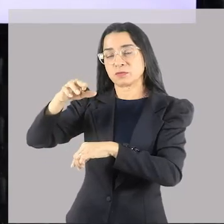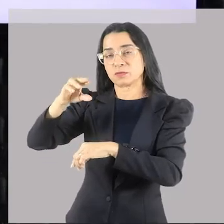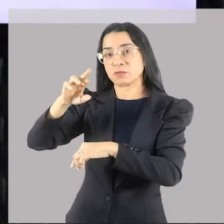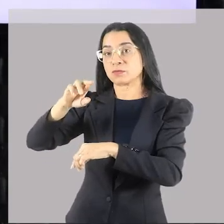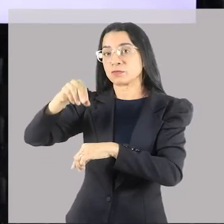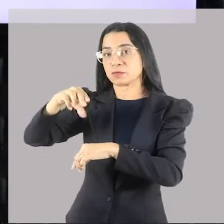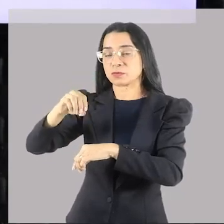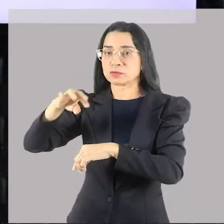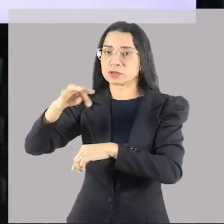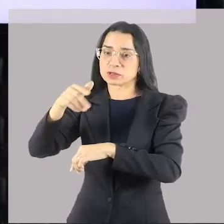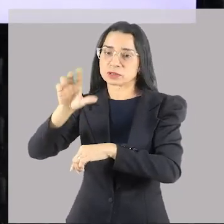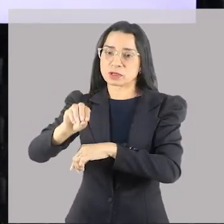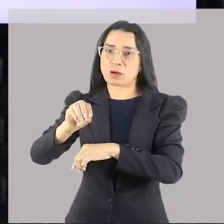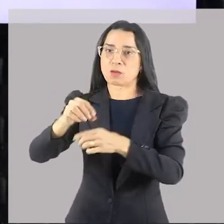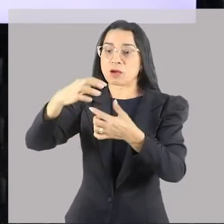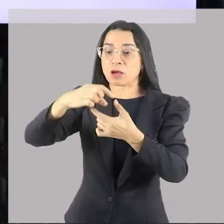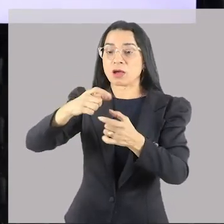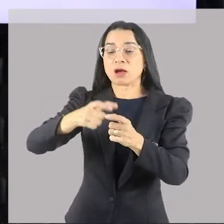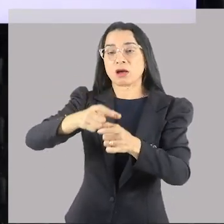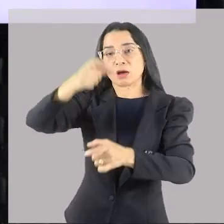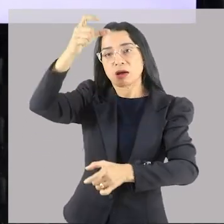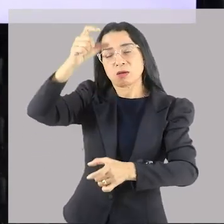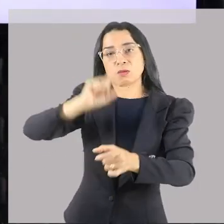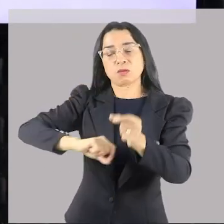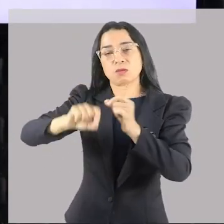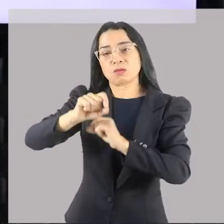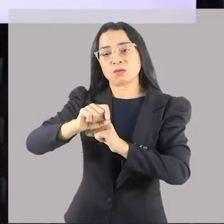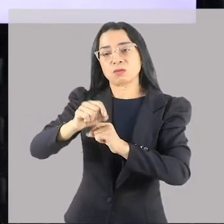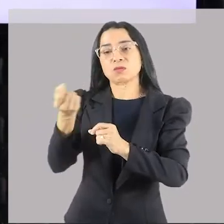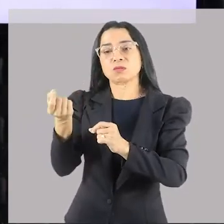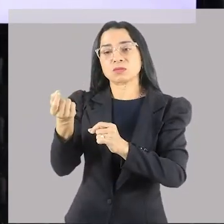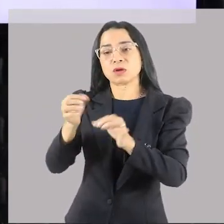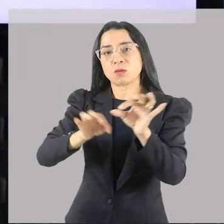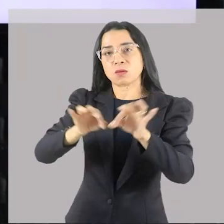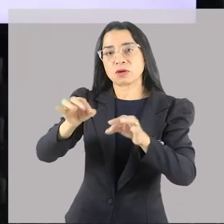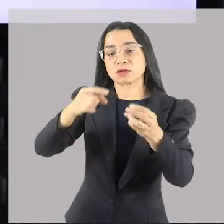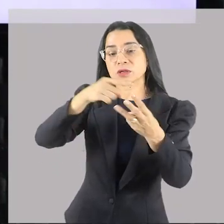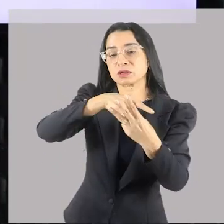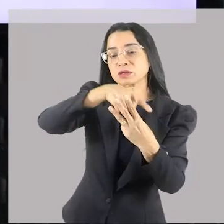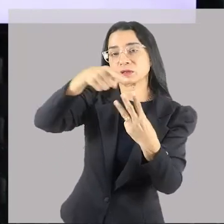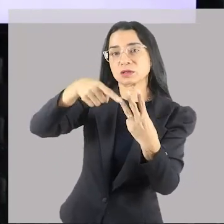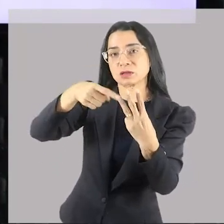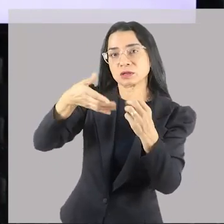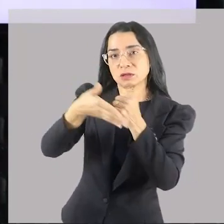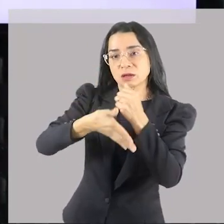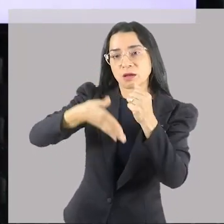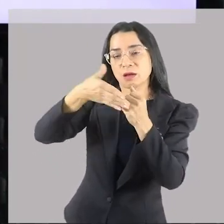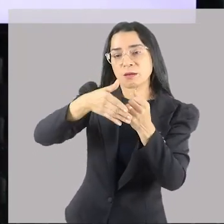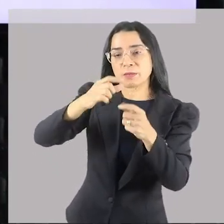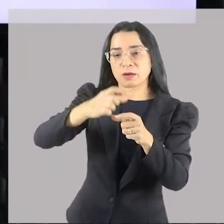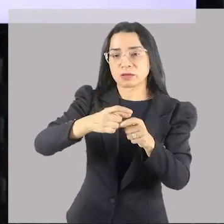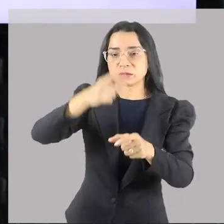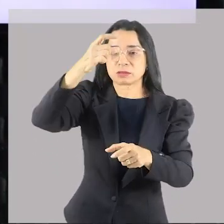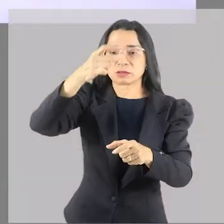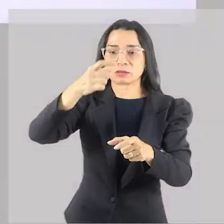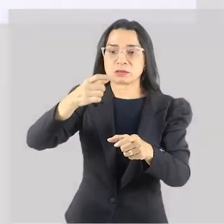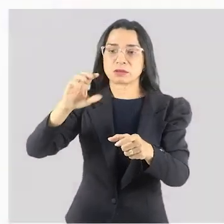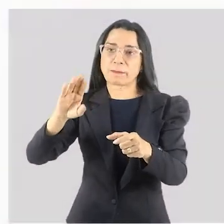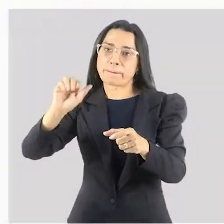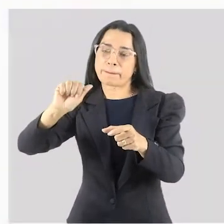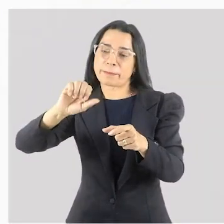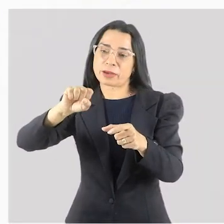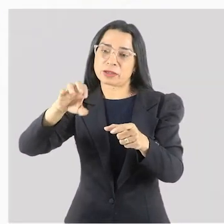vez, é a marca registrada dos gregos. A coluna é dividida em três partes. Uma base, vou mostrar bem aqui, a base,